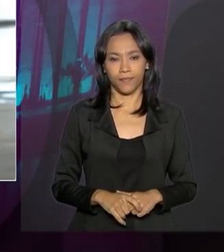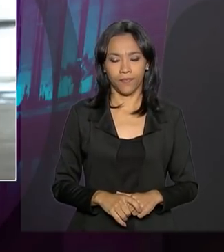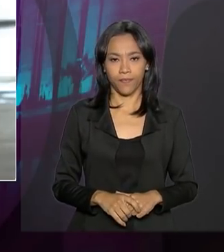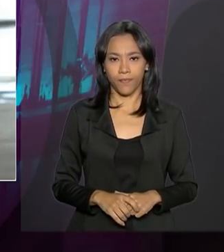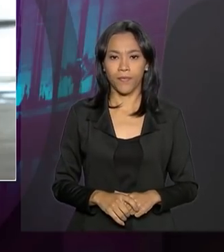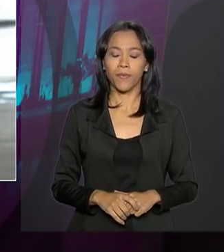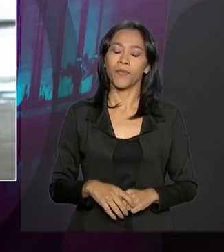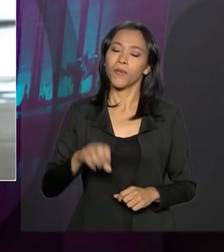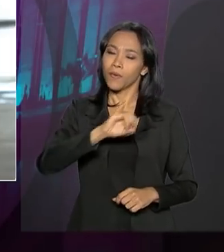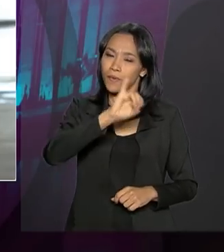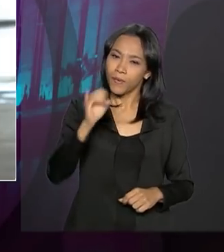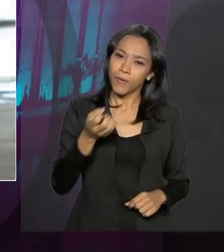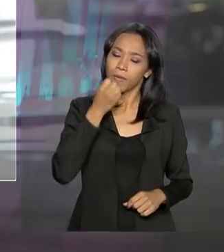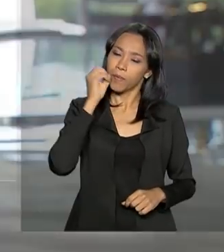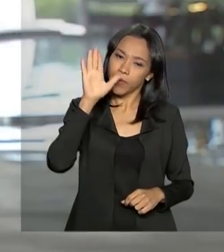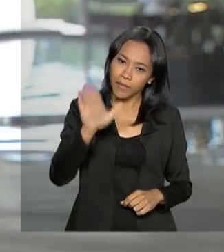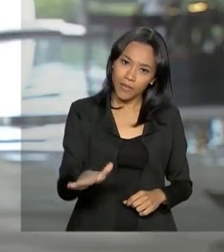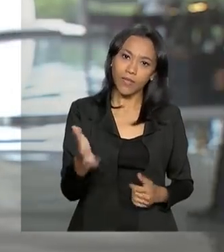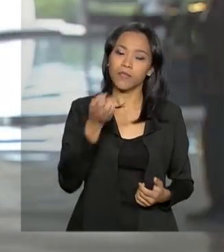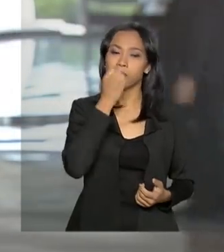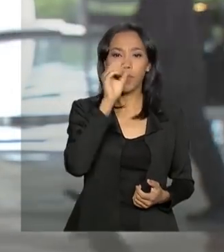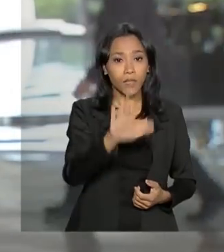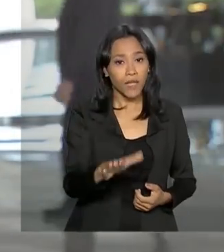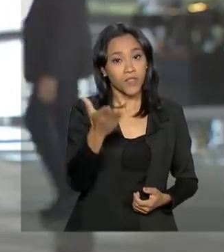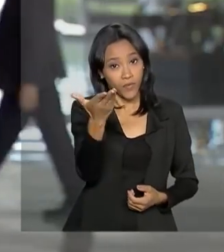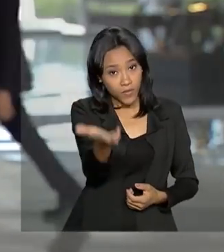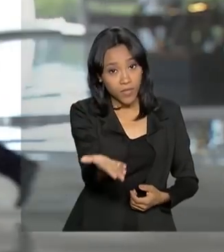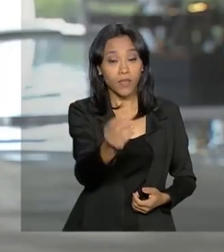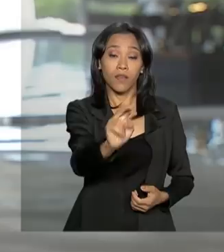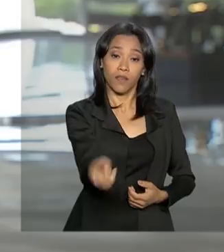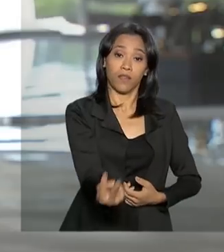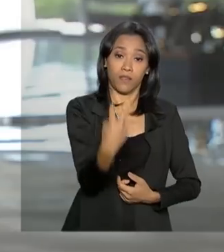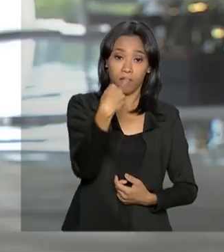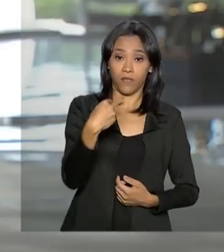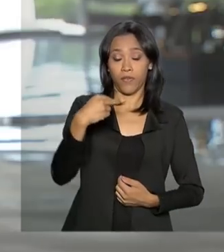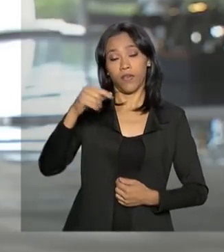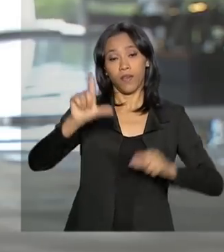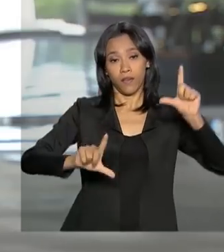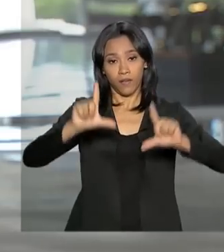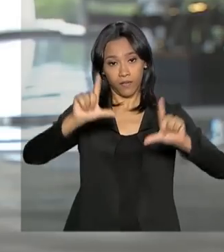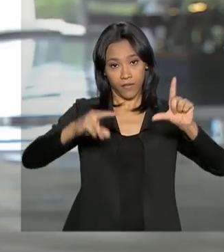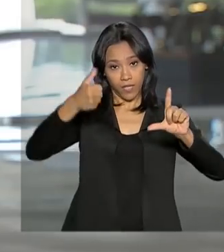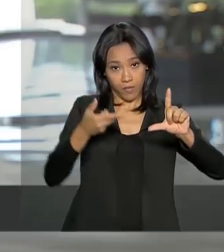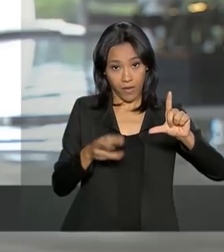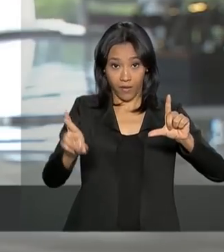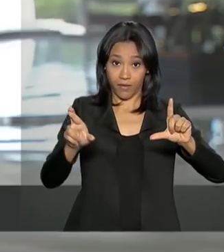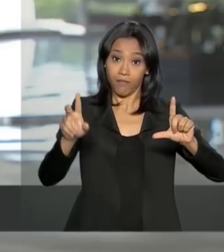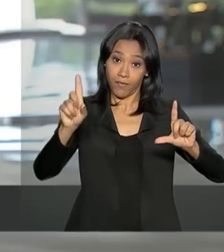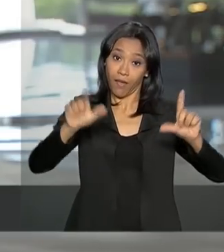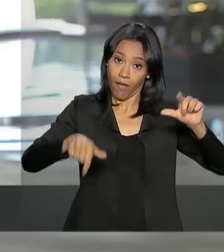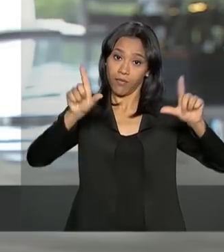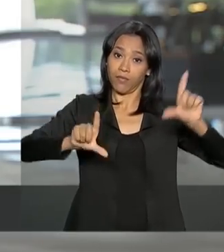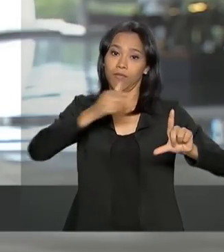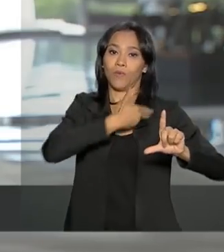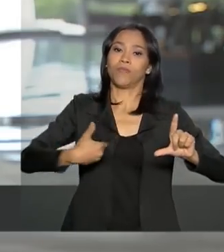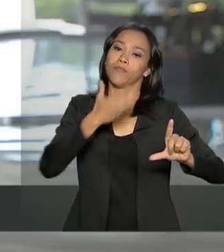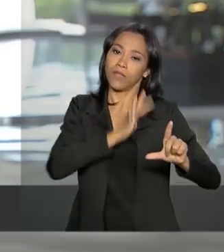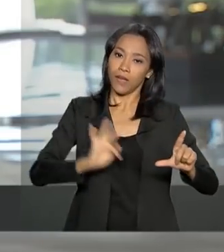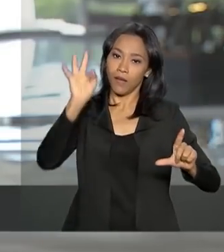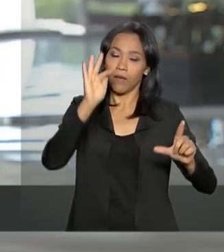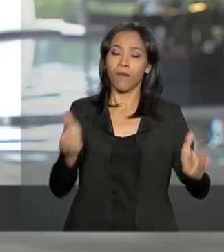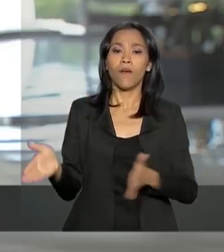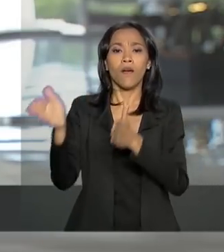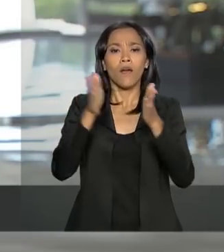Olá, Gabriela, boa tarde para você. Boa tarde para você que acompanha a NBR e TV do Governo Federal. Eu estou aqui no Palácio do